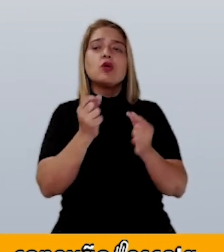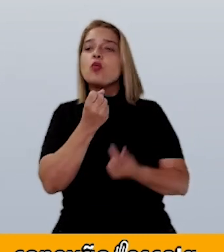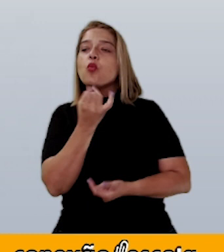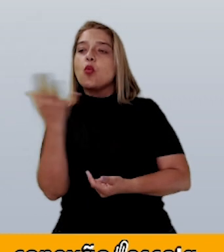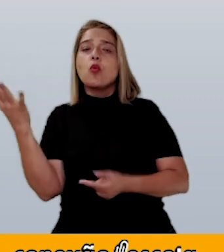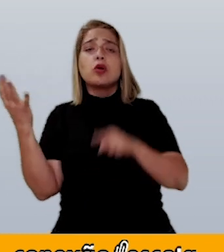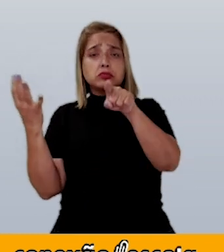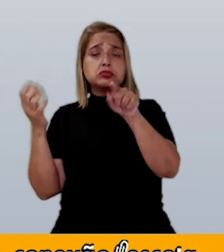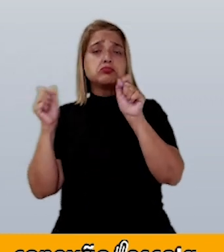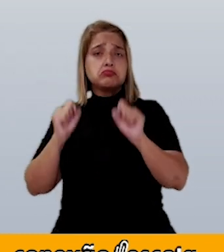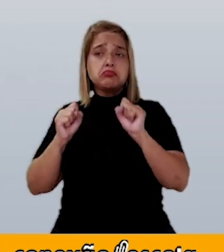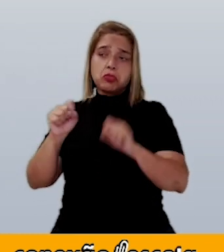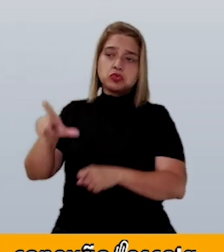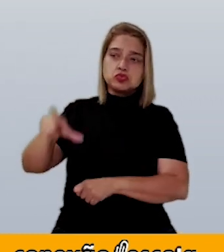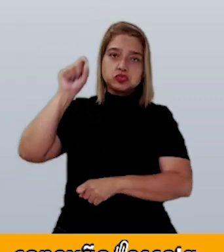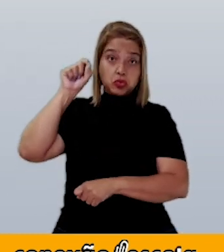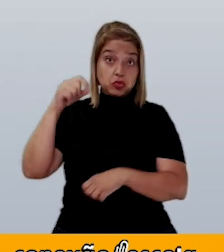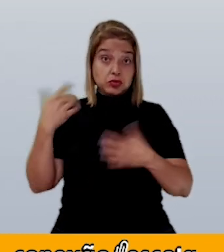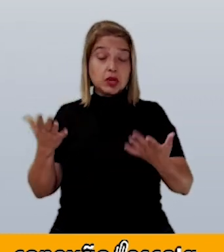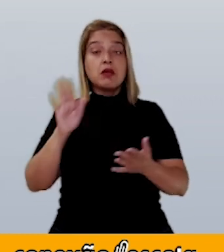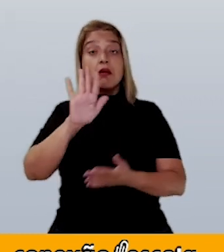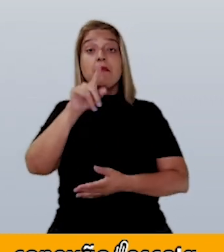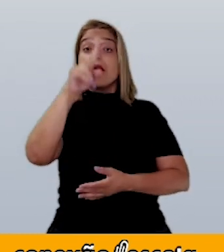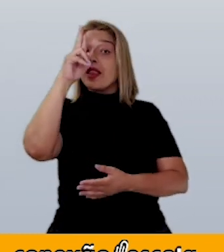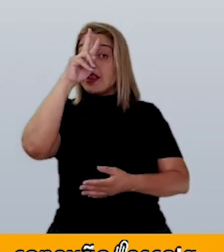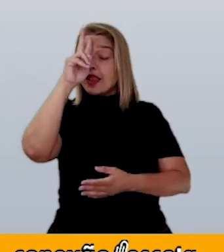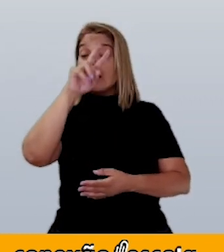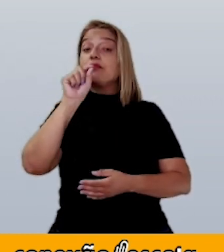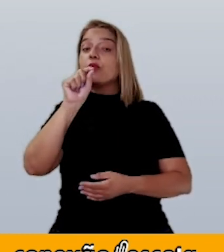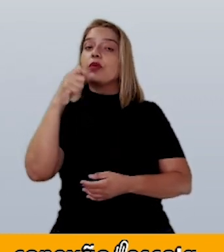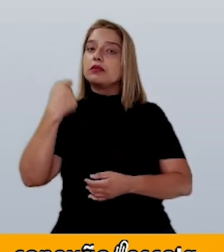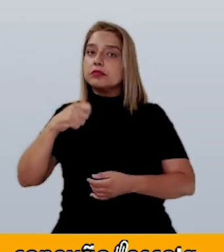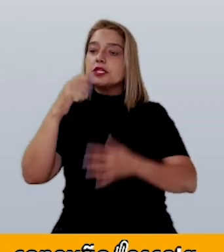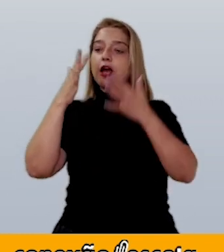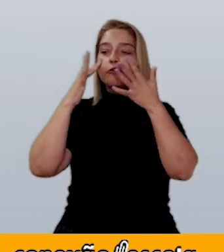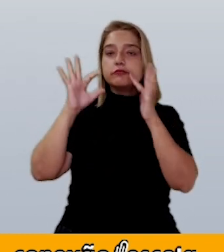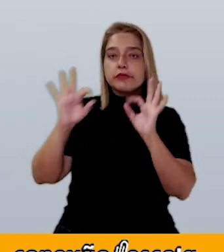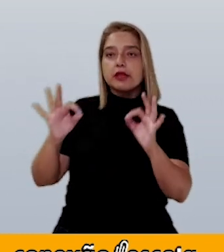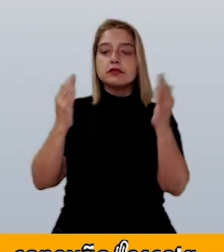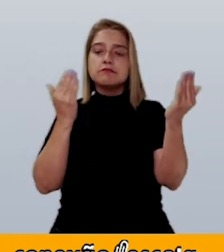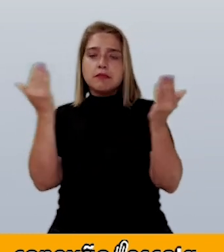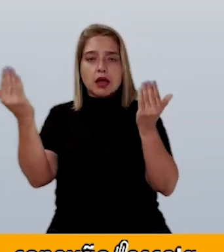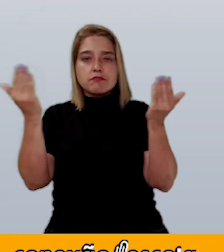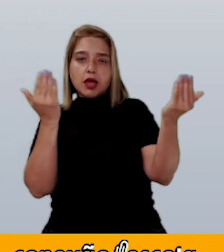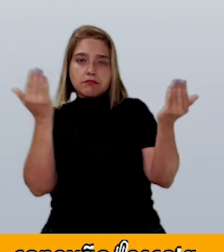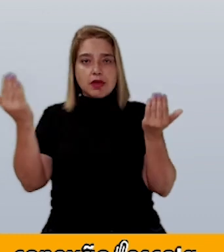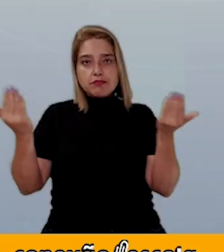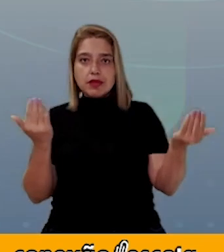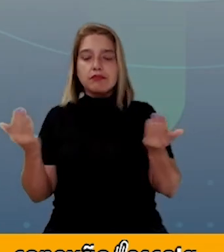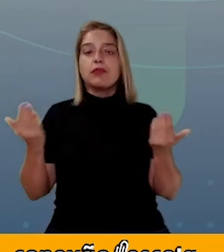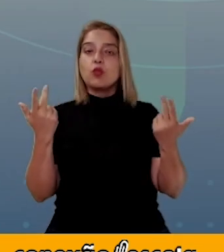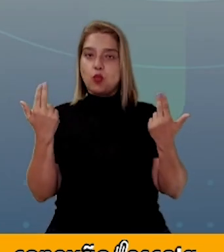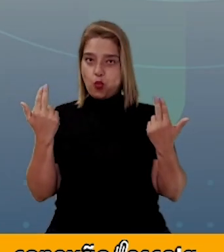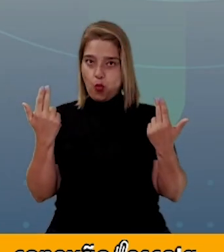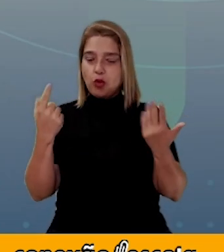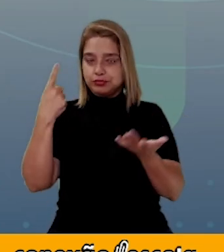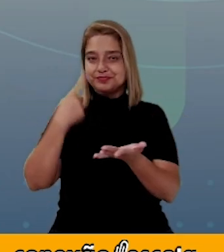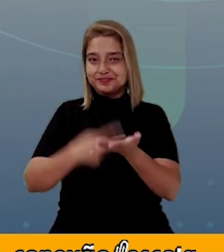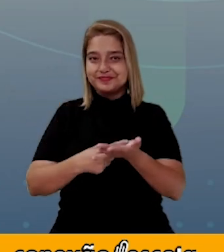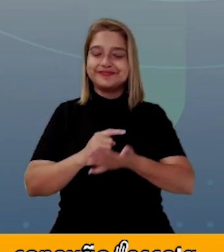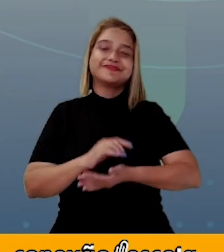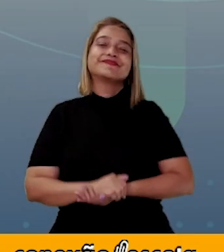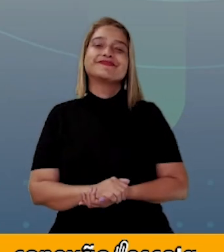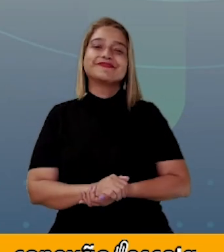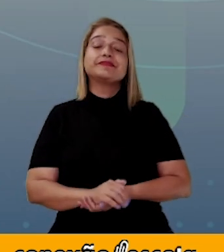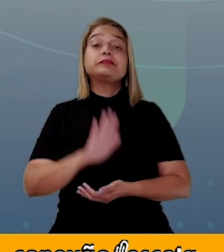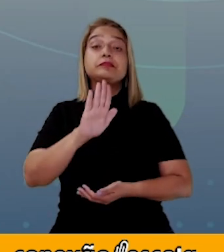que você mesmo escolher. Lembre-se de ficar atento às proporções das figuras. Combinado?